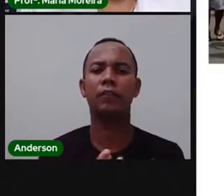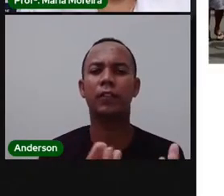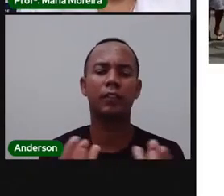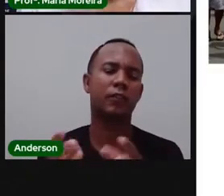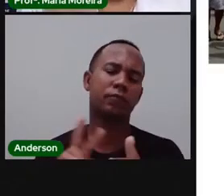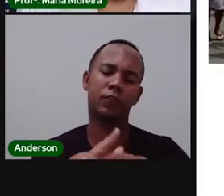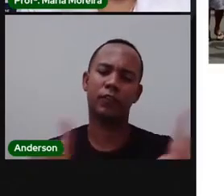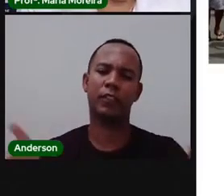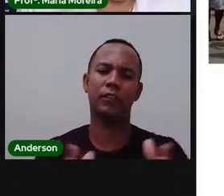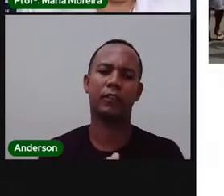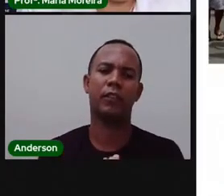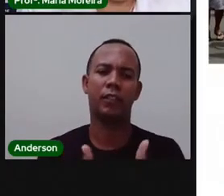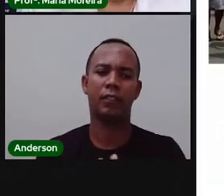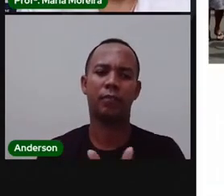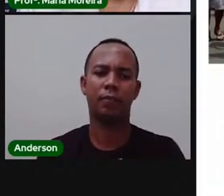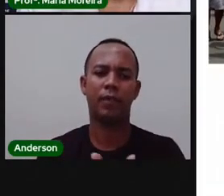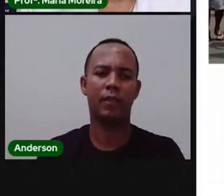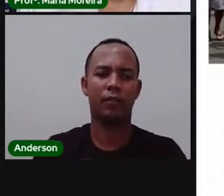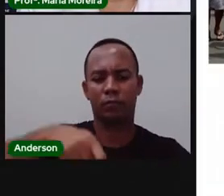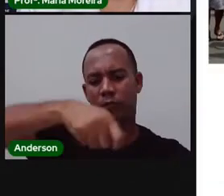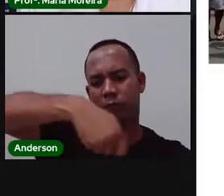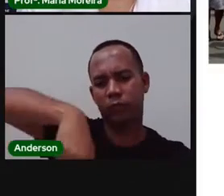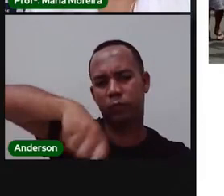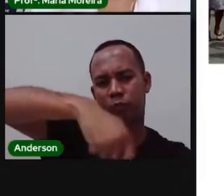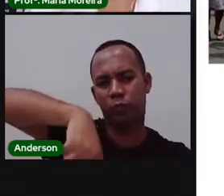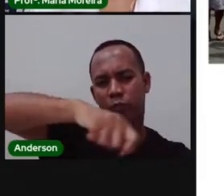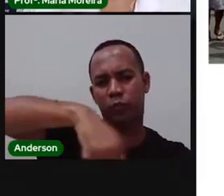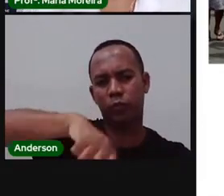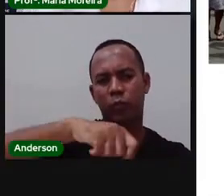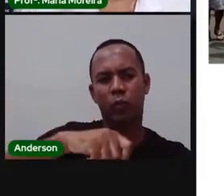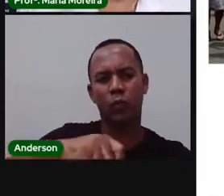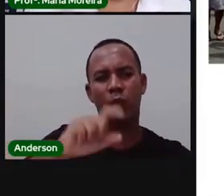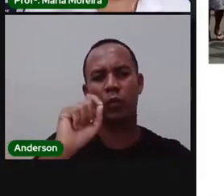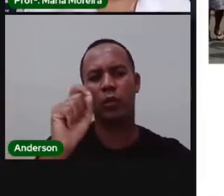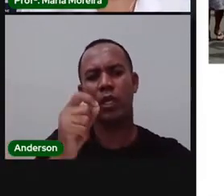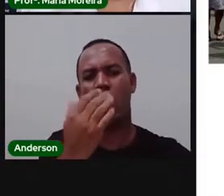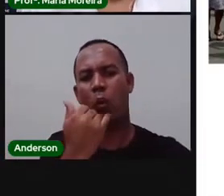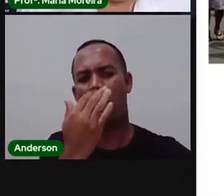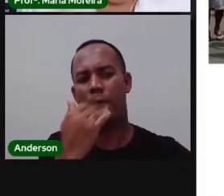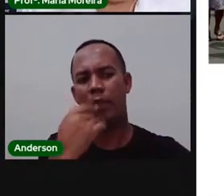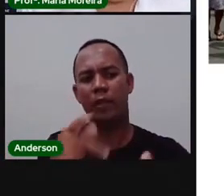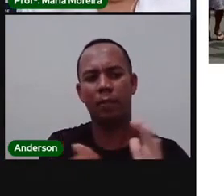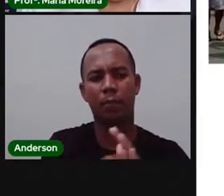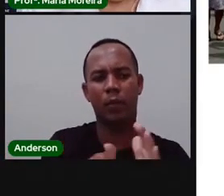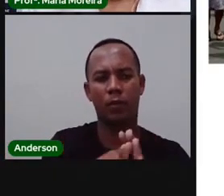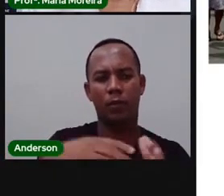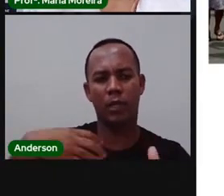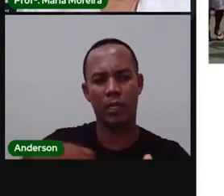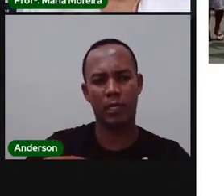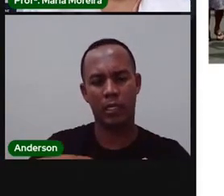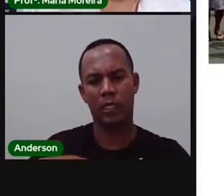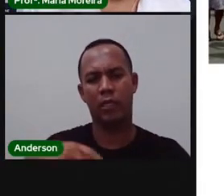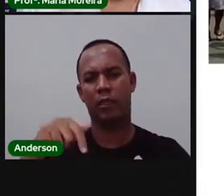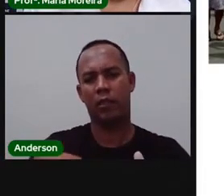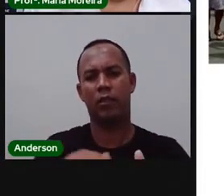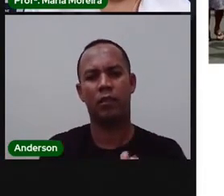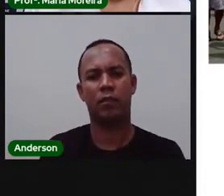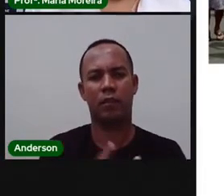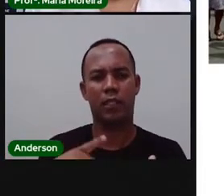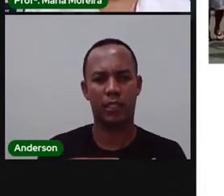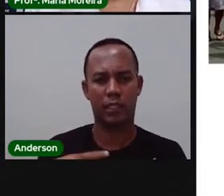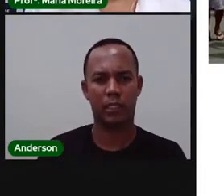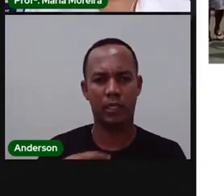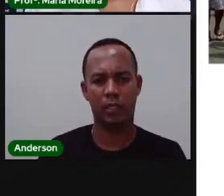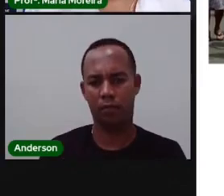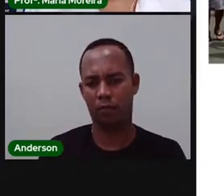faz um carul, e esse carul, ele é distribuído para quem lá estiver. E existe uma parte, né?